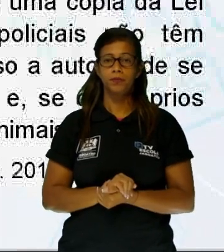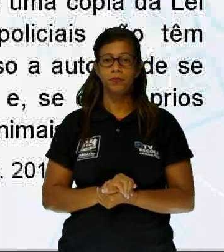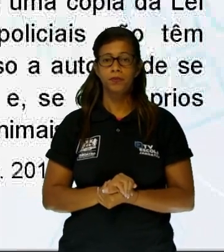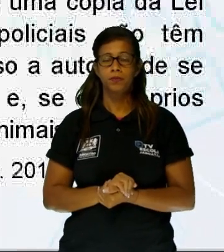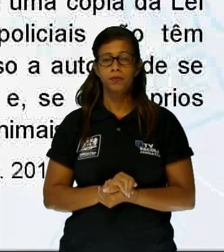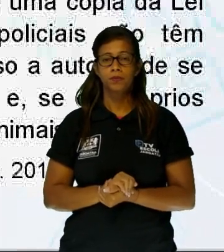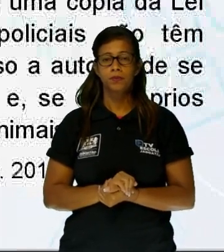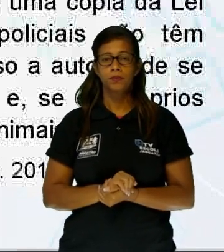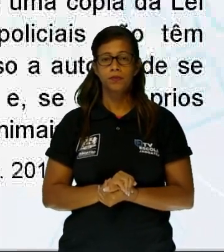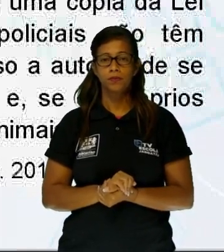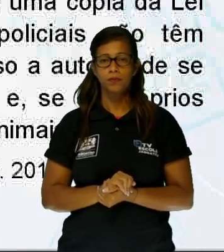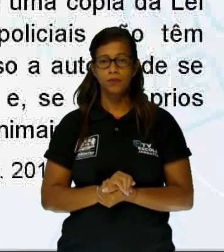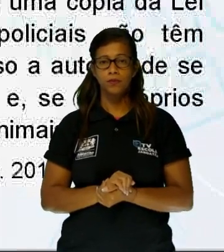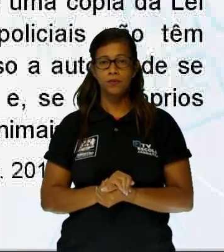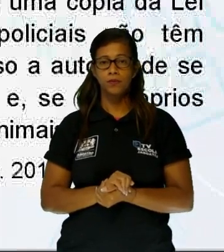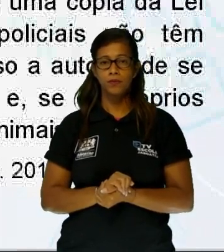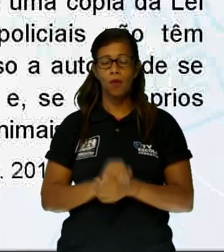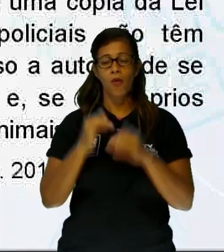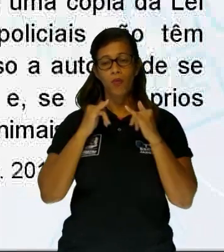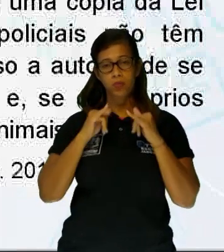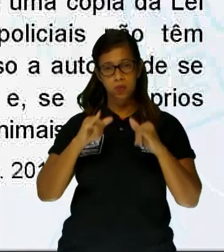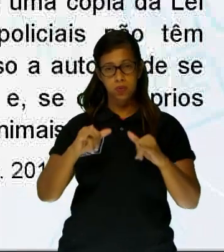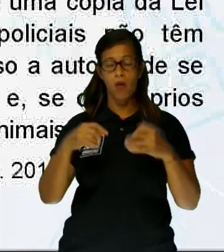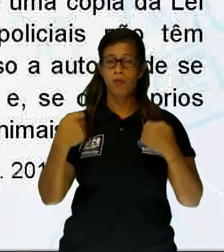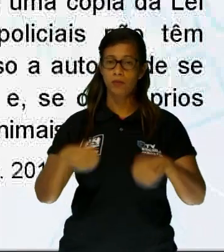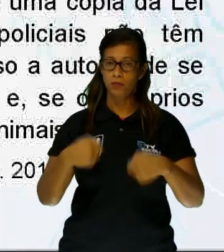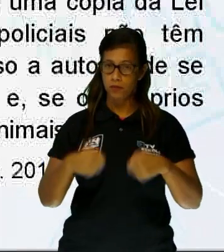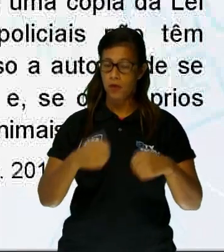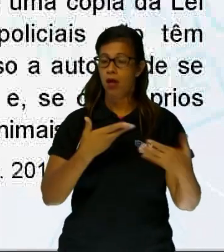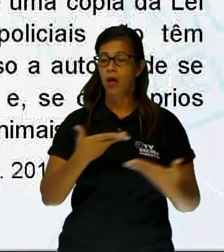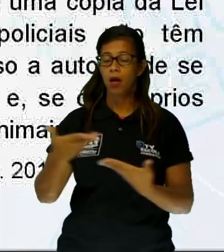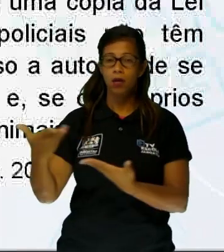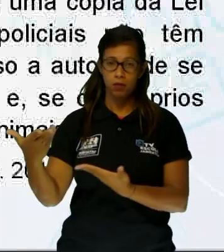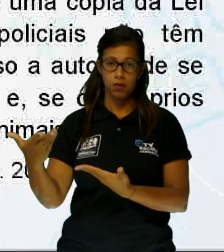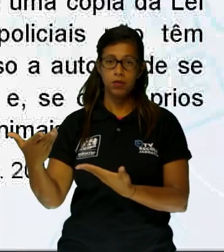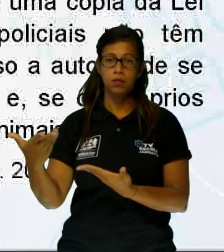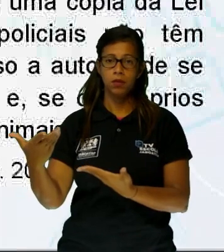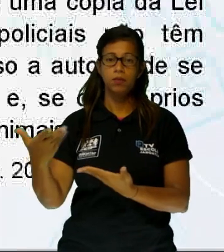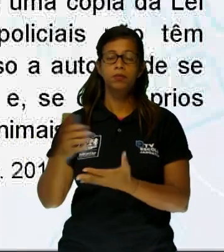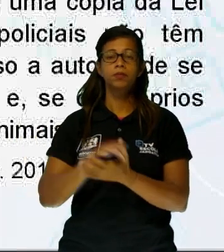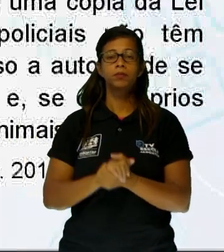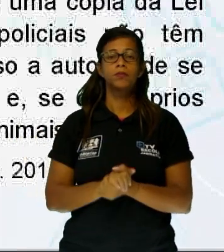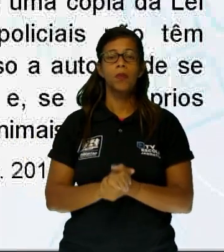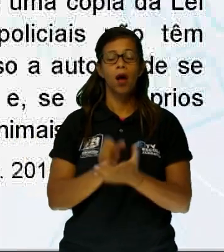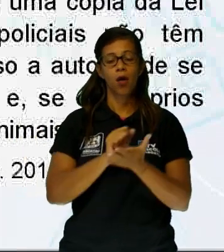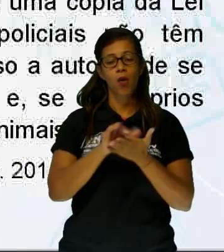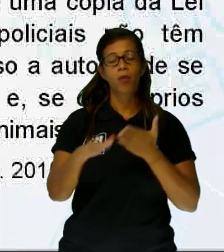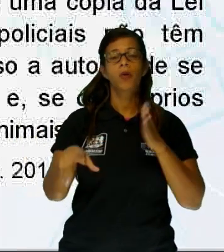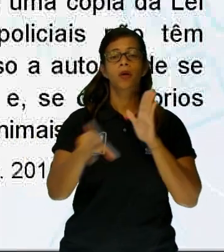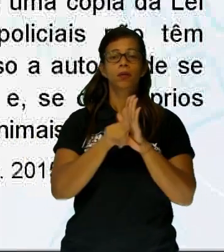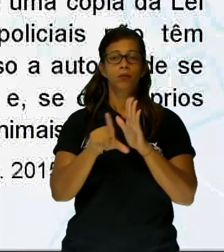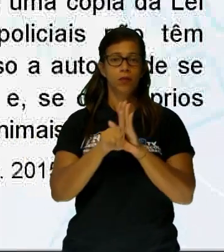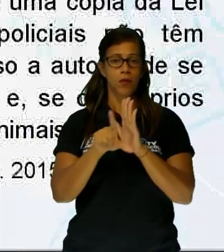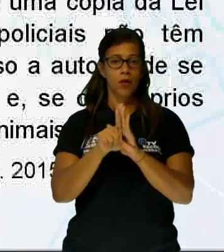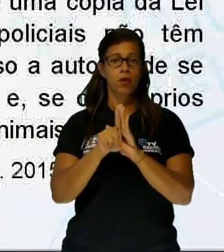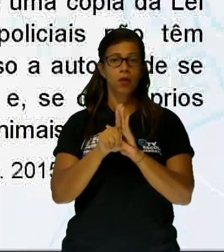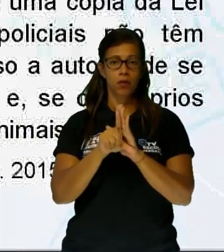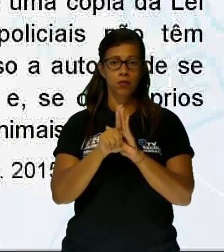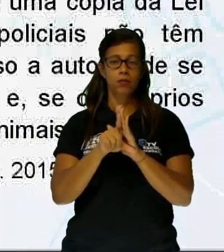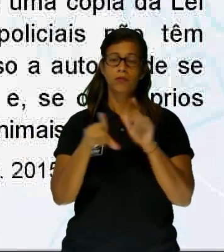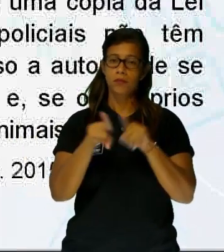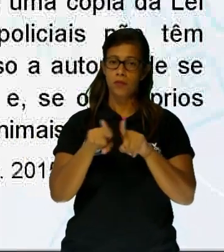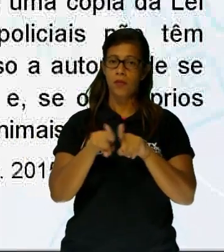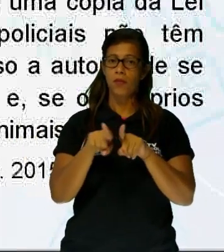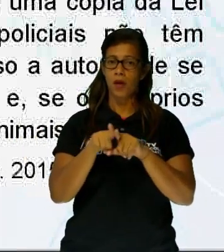importante levar com você uma cópia da lei, no caso, a 9.605, barra 98, e do artigo 32,